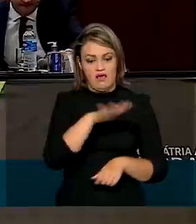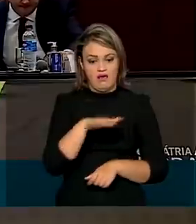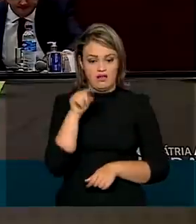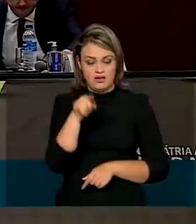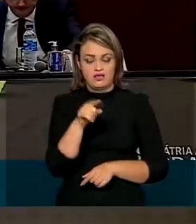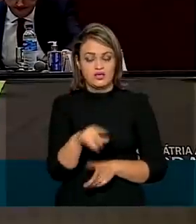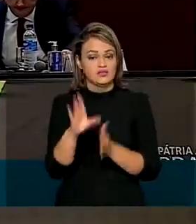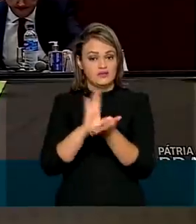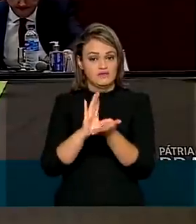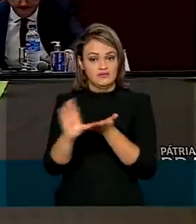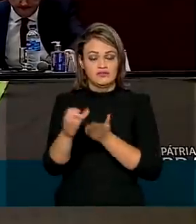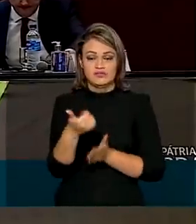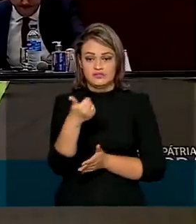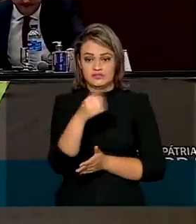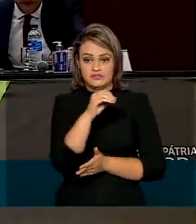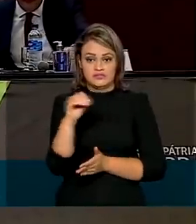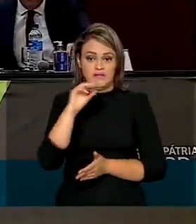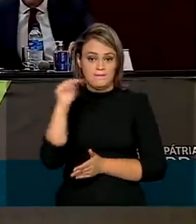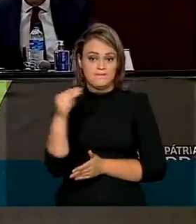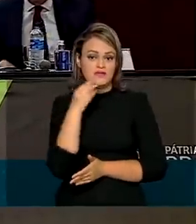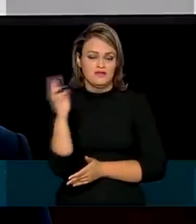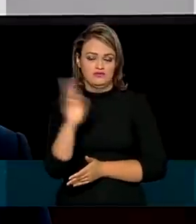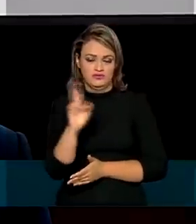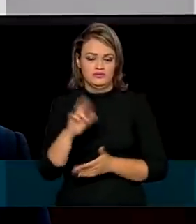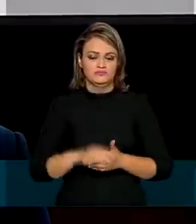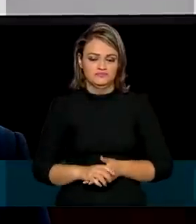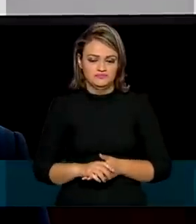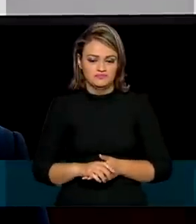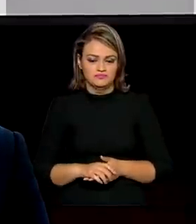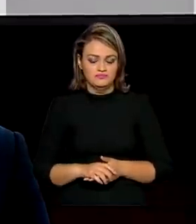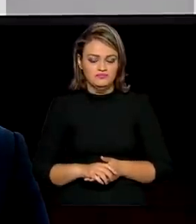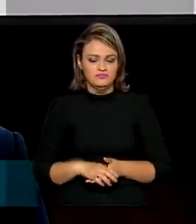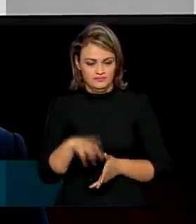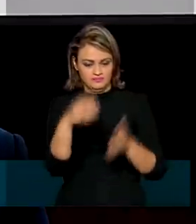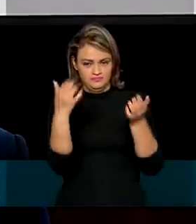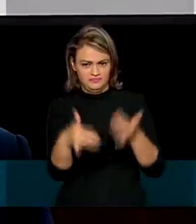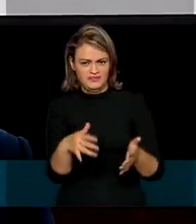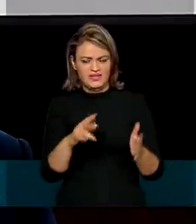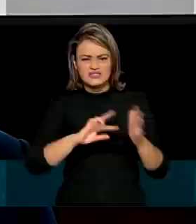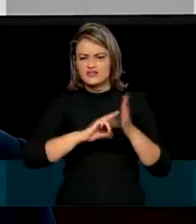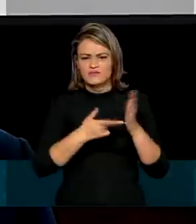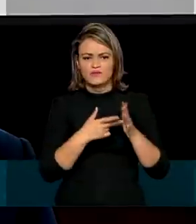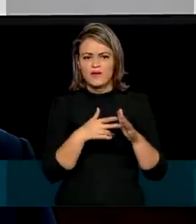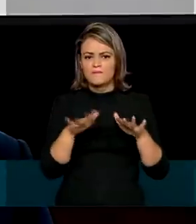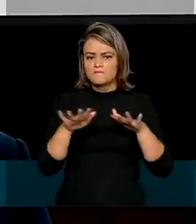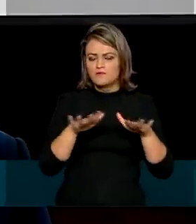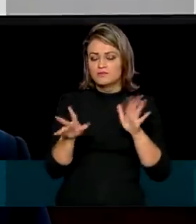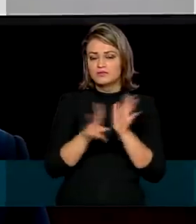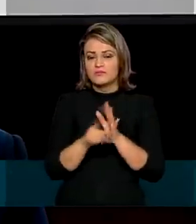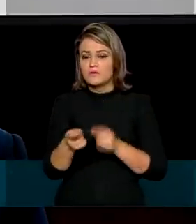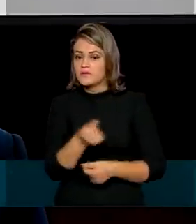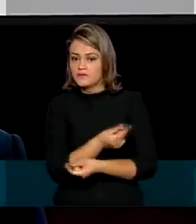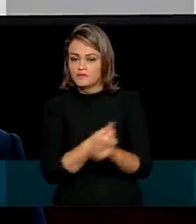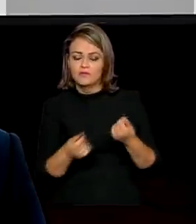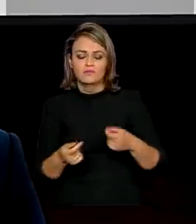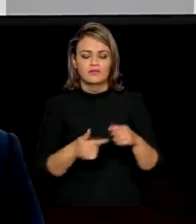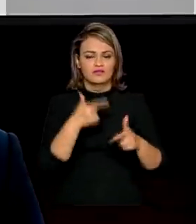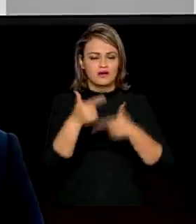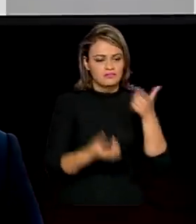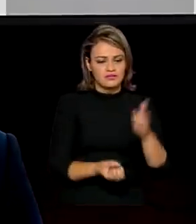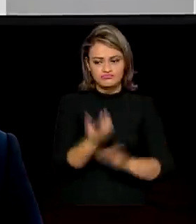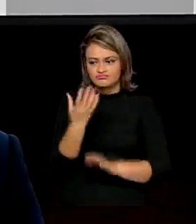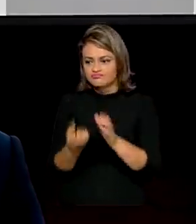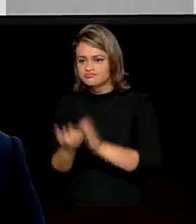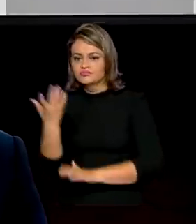Serão investidos 100 milhões de reais. Isso aqui também significa movimentação econômica, geração de